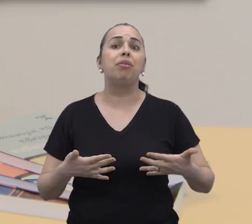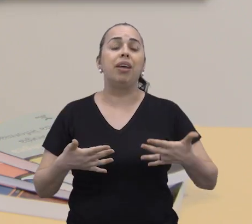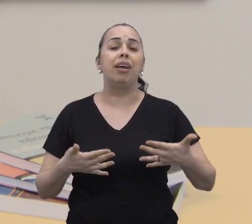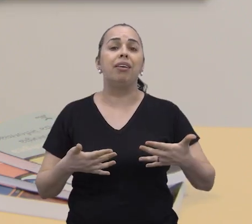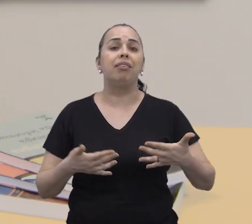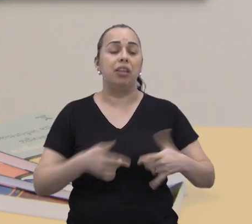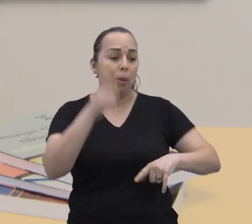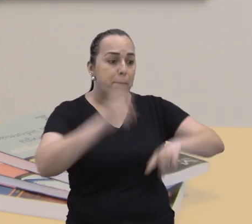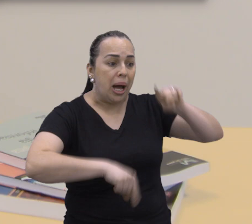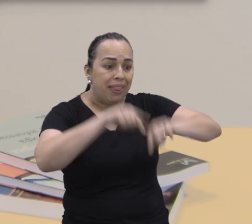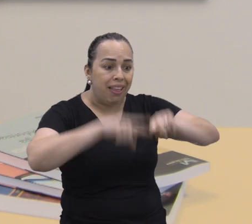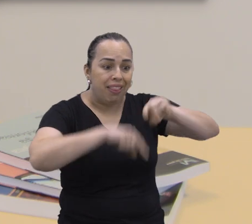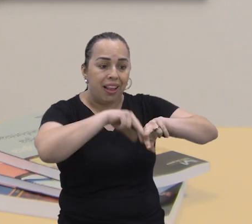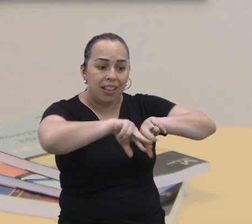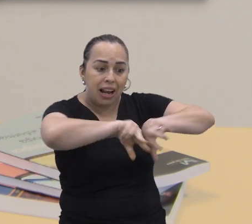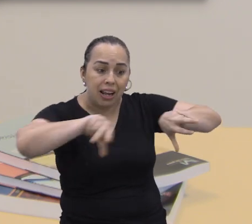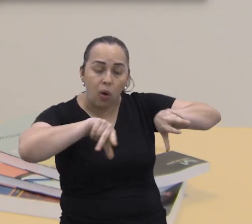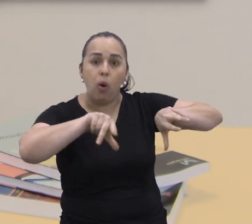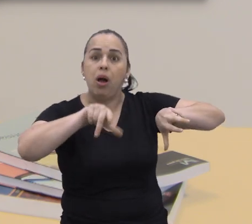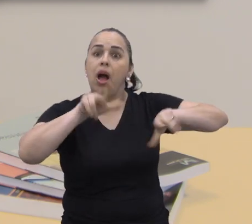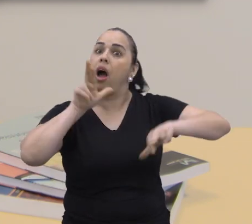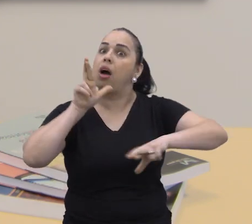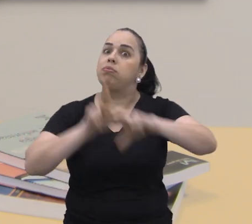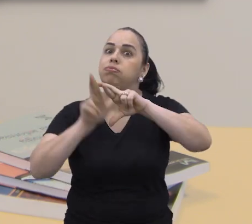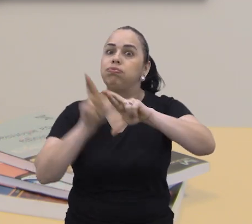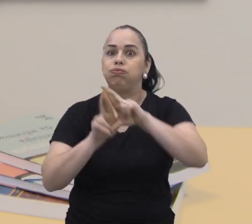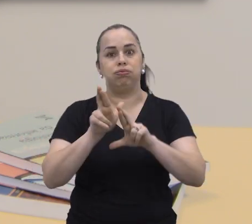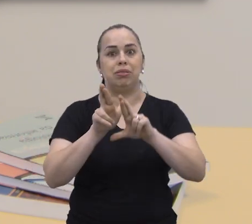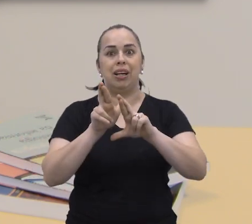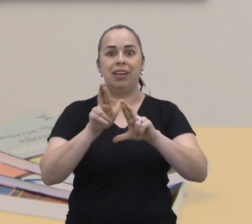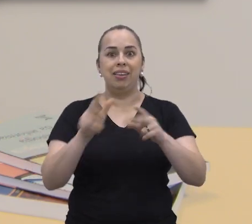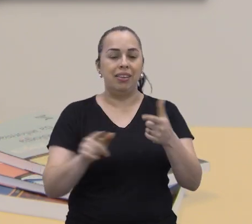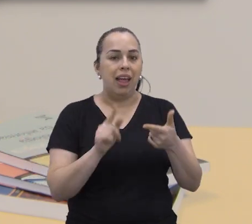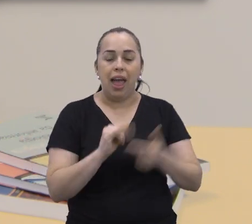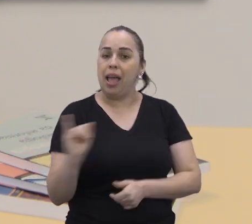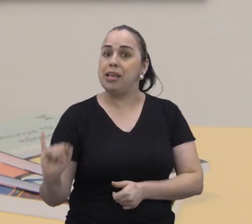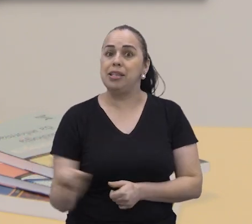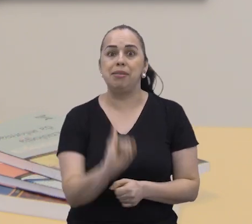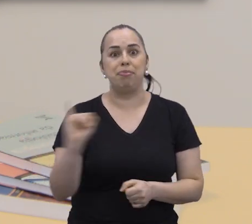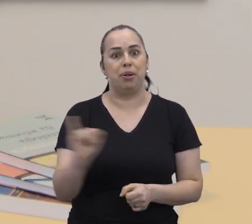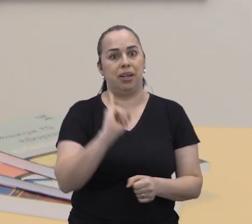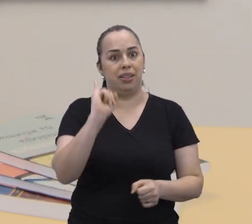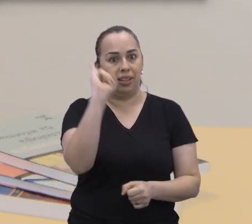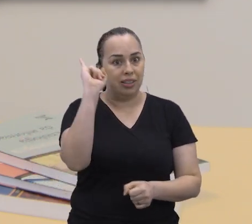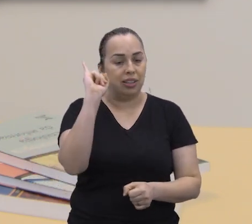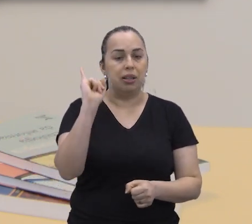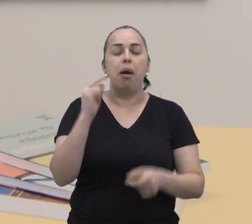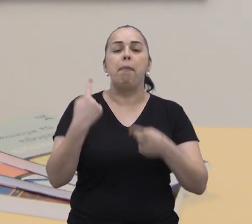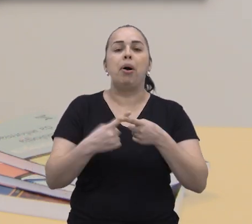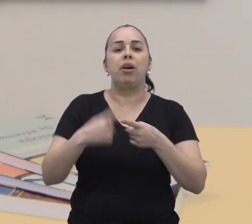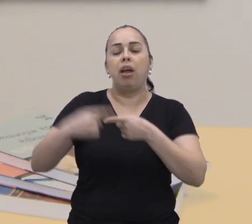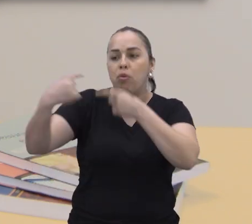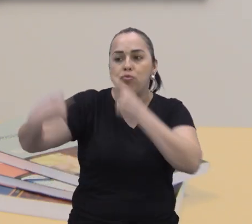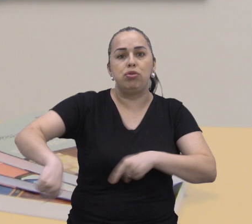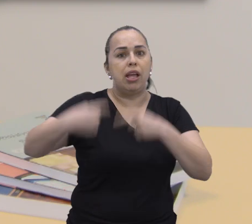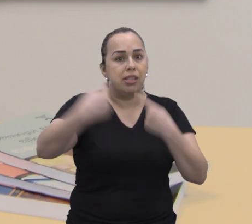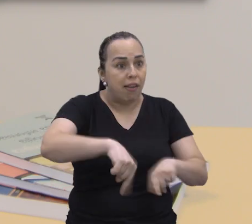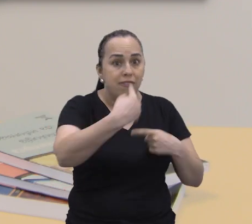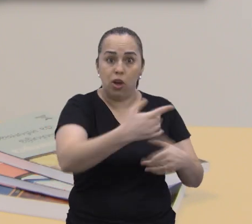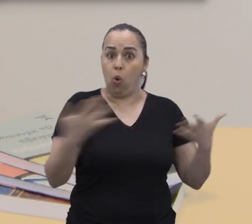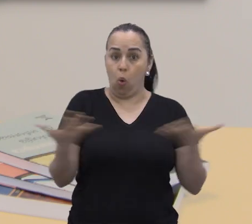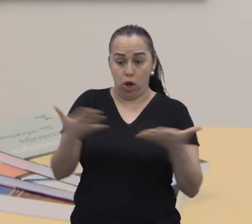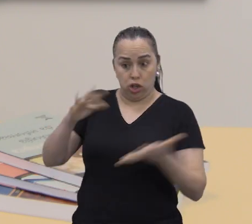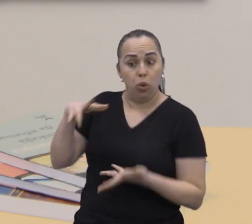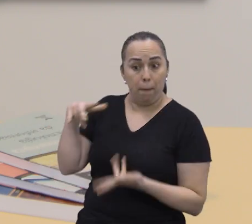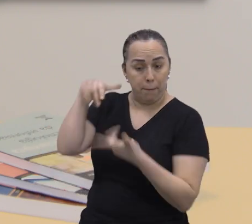de redução de resíduos. Reaproveitar, reduzir. É fundamental dentro dos desafios que nós temos